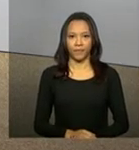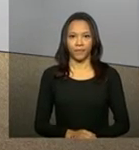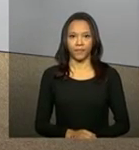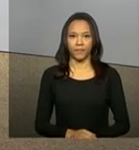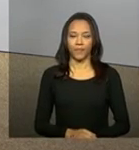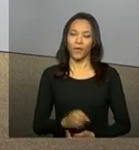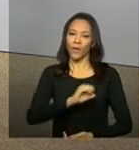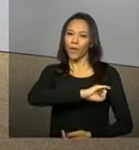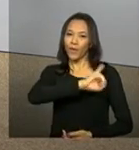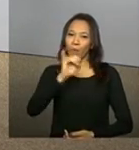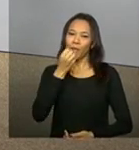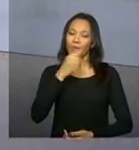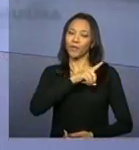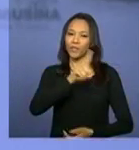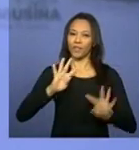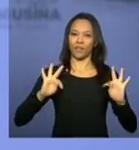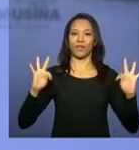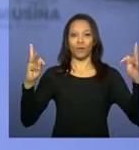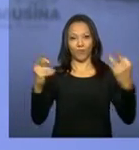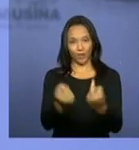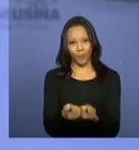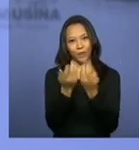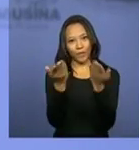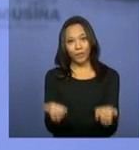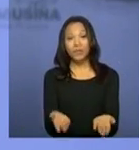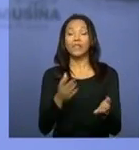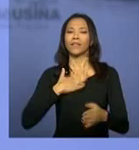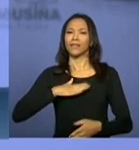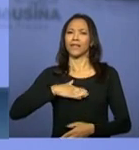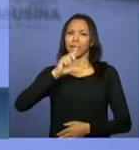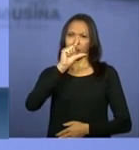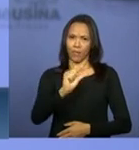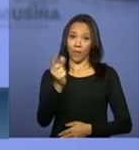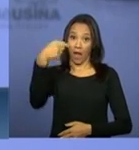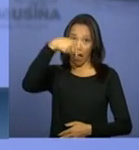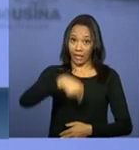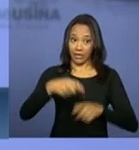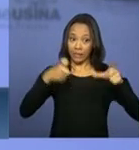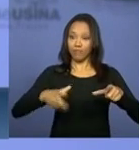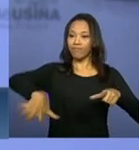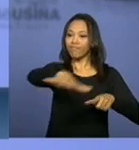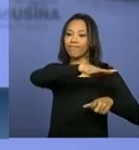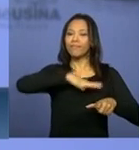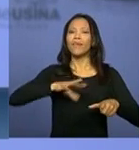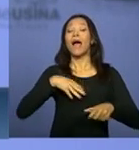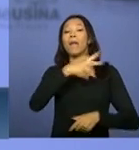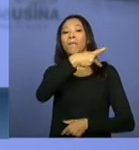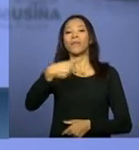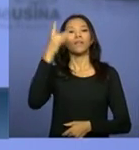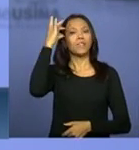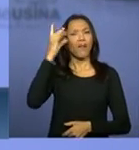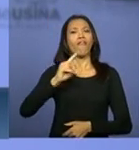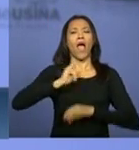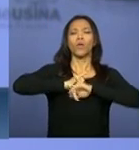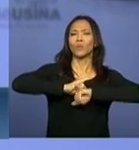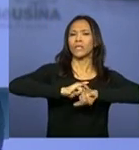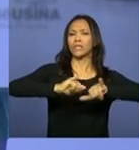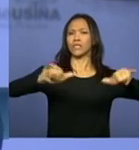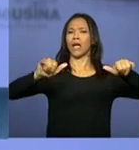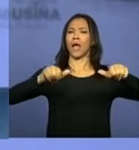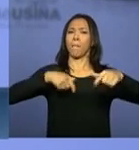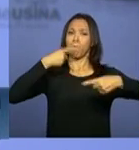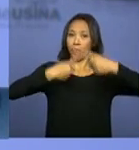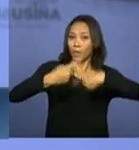Olá, muito bom dia a você e a todos. Malu, a pouco aqui na Expo Catadores, a presidenta Dilma Rousseff anuncia ações que vão atender